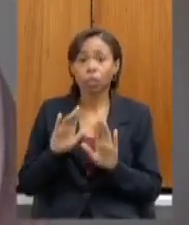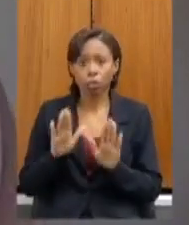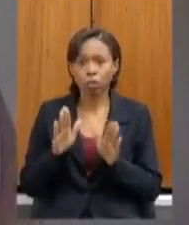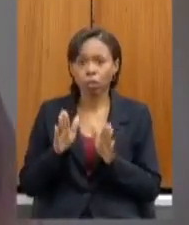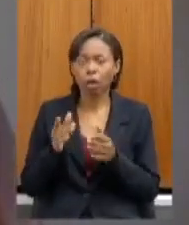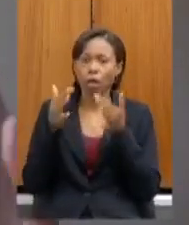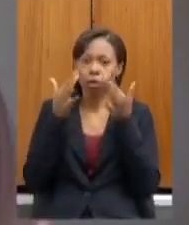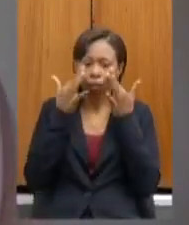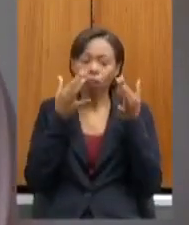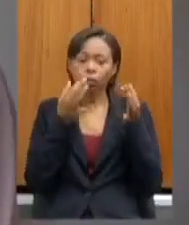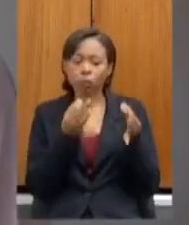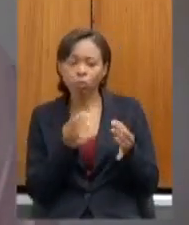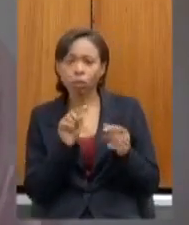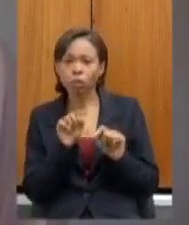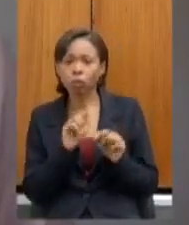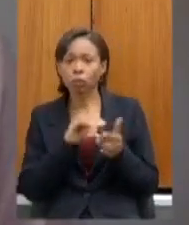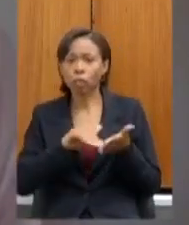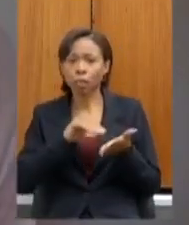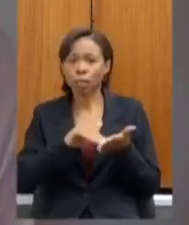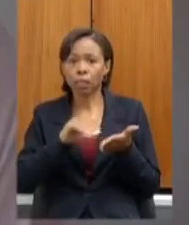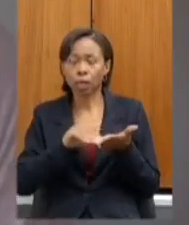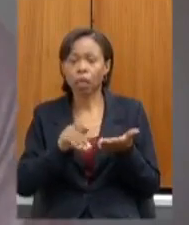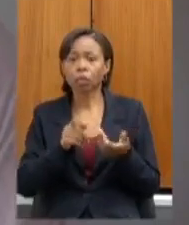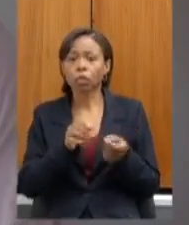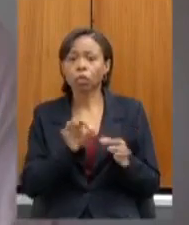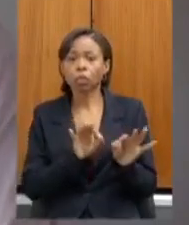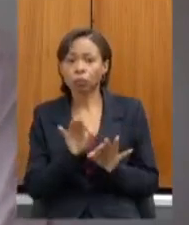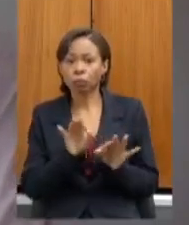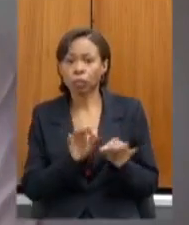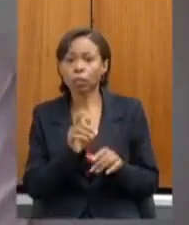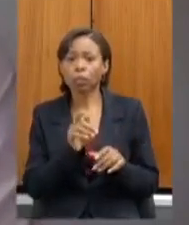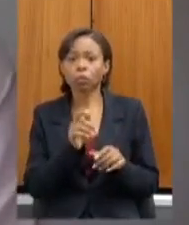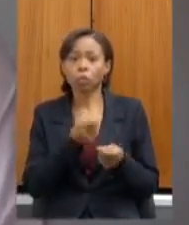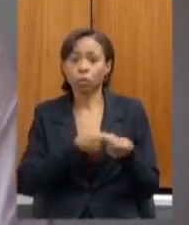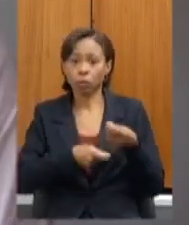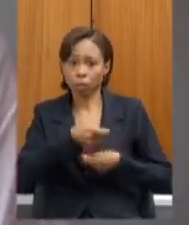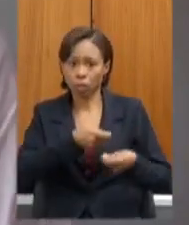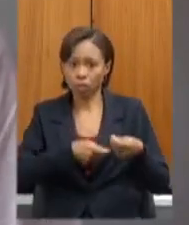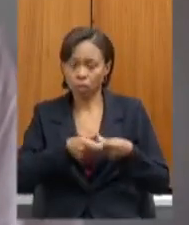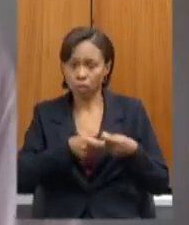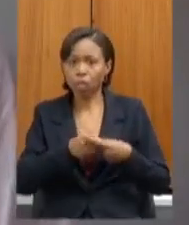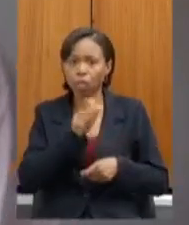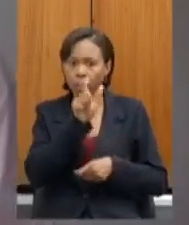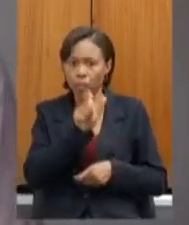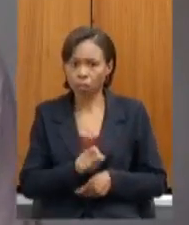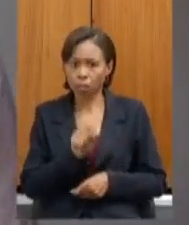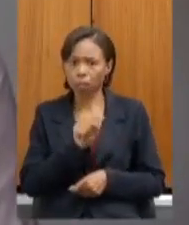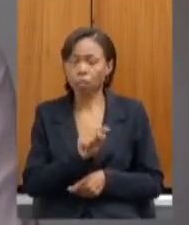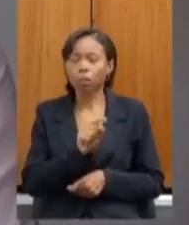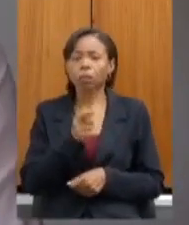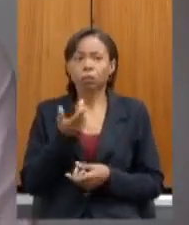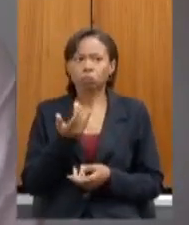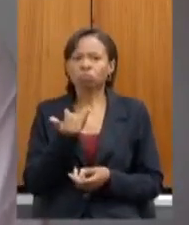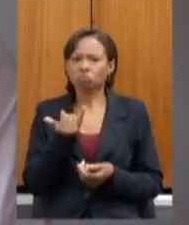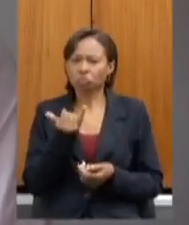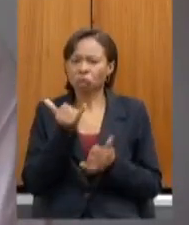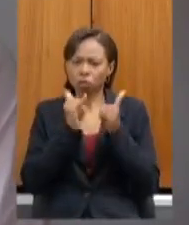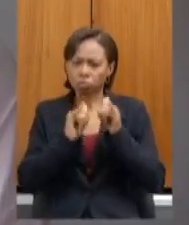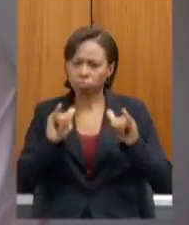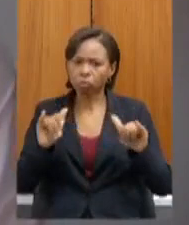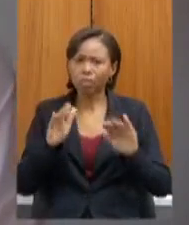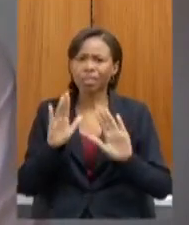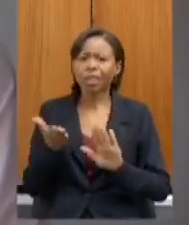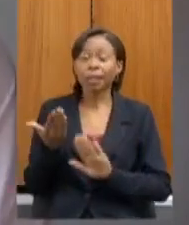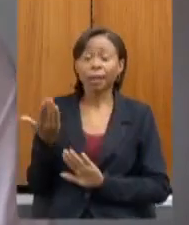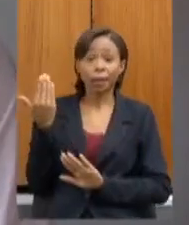ouvir os secretários de planejamento e de fazenda tínhamos uma grande preocupação no início do período da